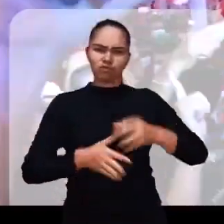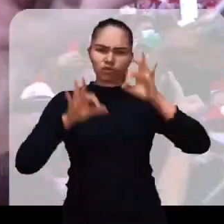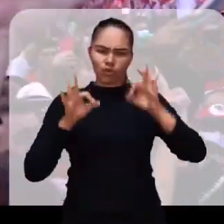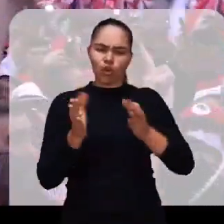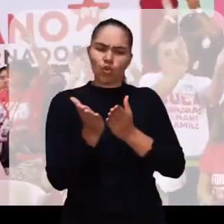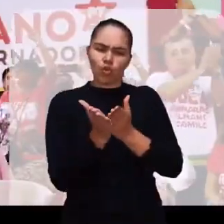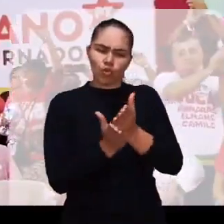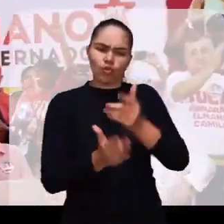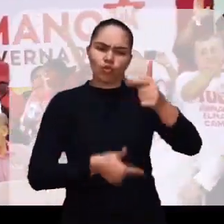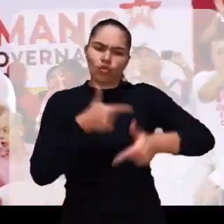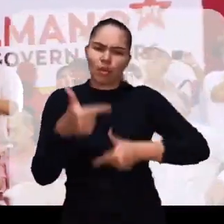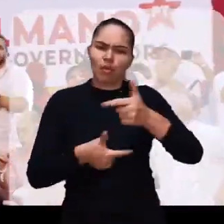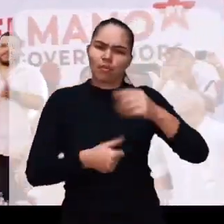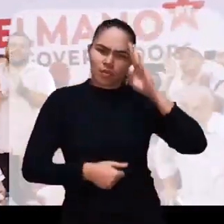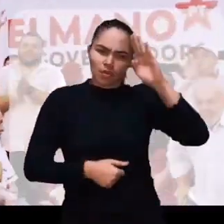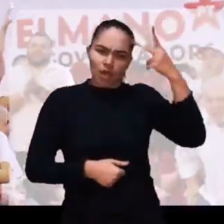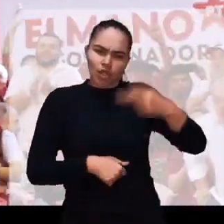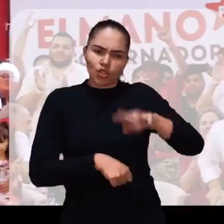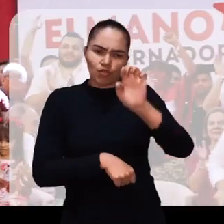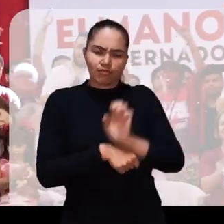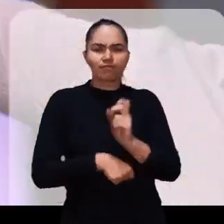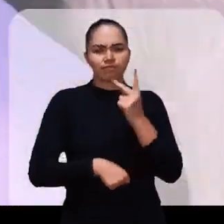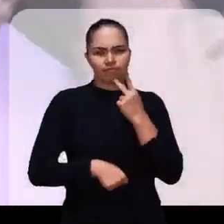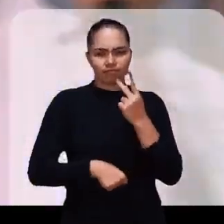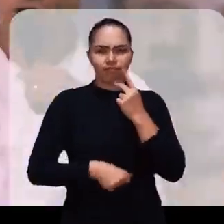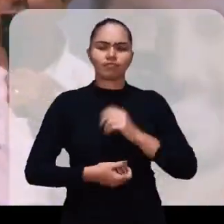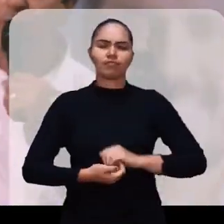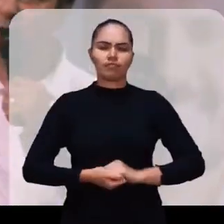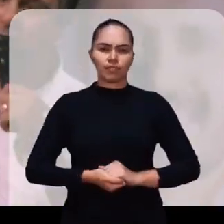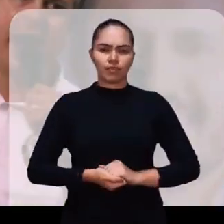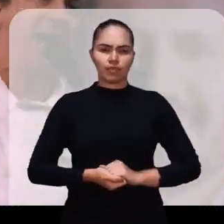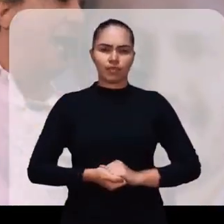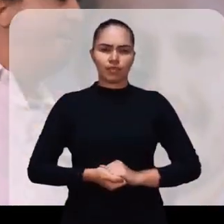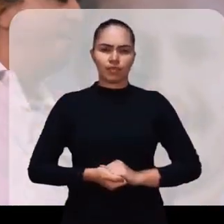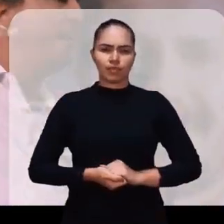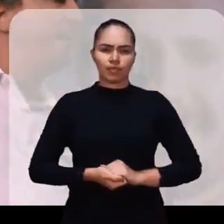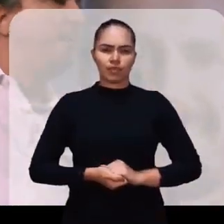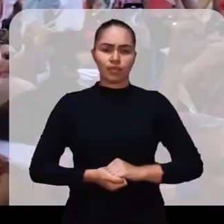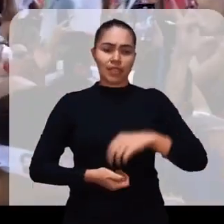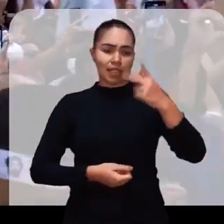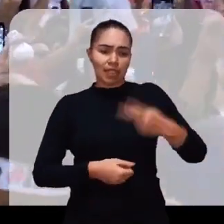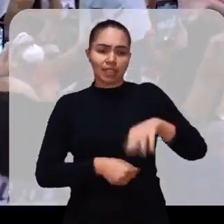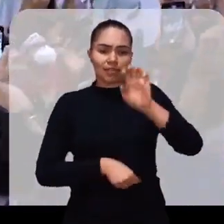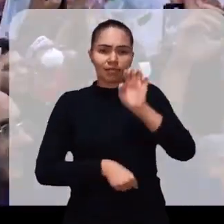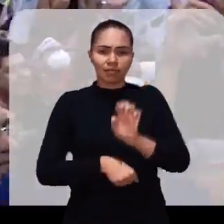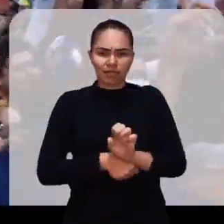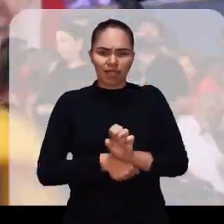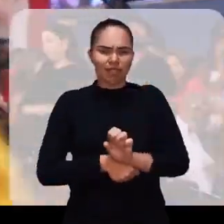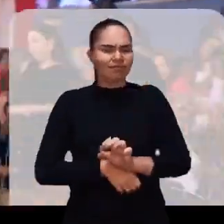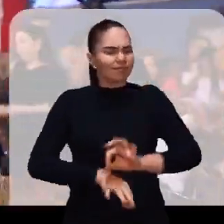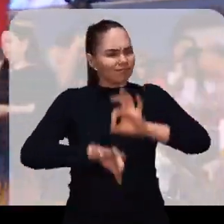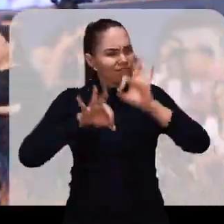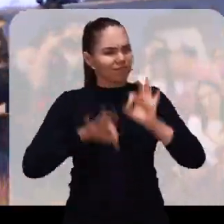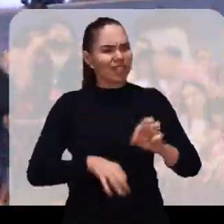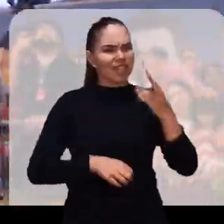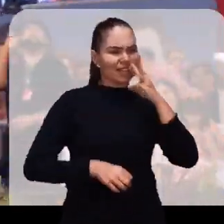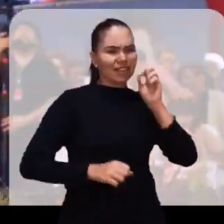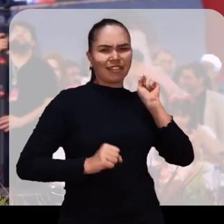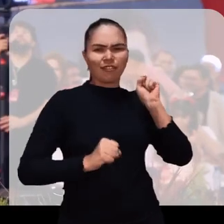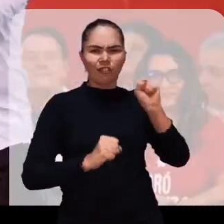certa que eu confio para continuar o trabalho aqui no estado do Ceará Esse Ceará